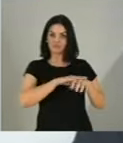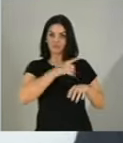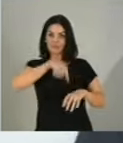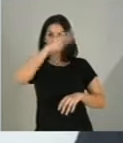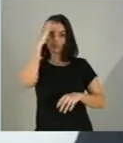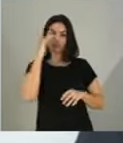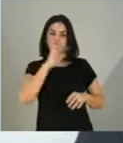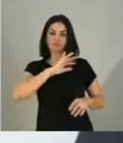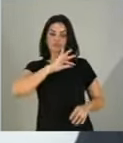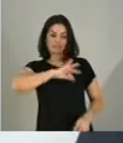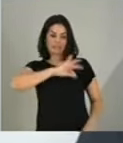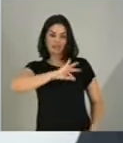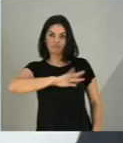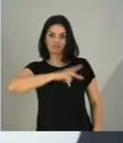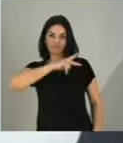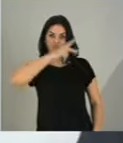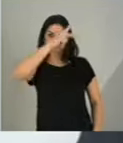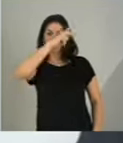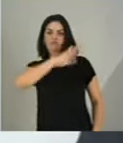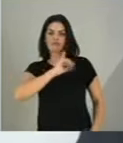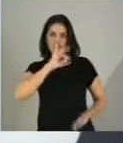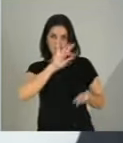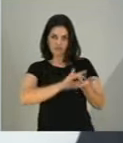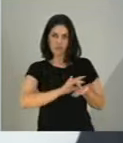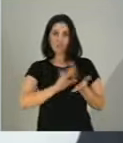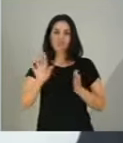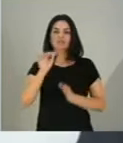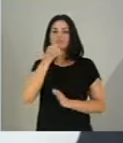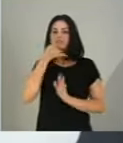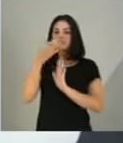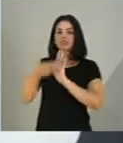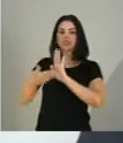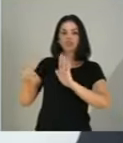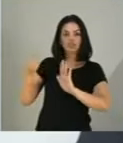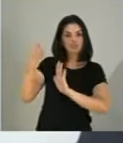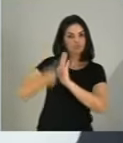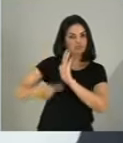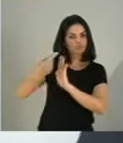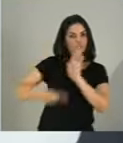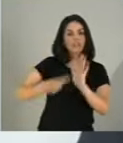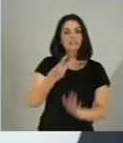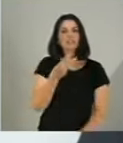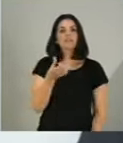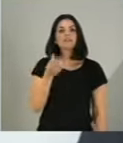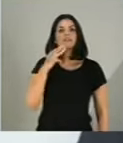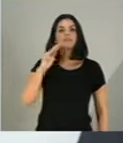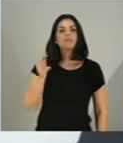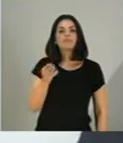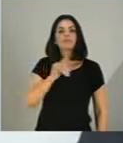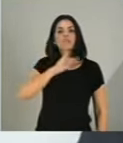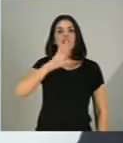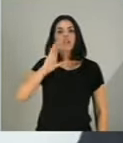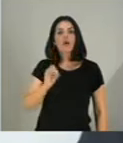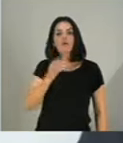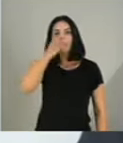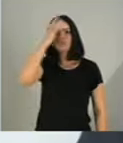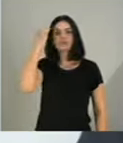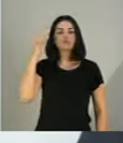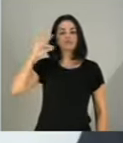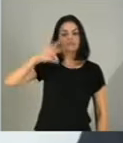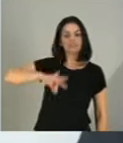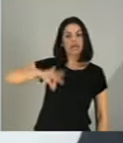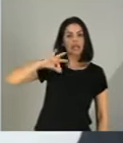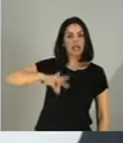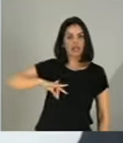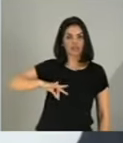Infelizmente, ela foi extinta. 36 milhões de trabalhadores ganham um salário mínimo hoje. No